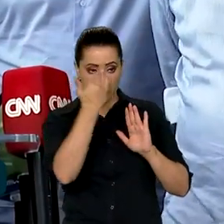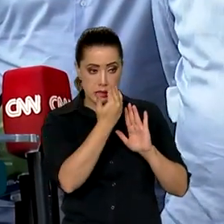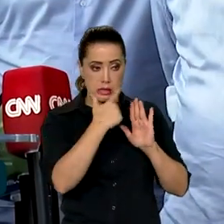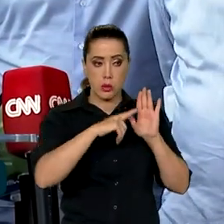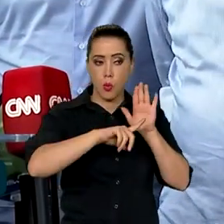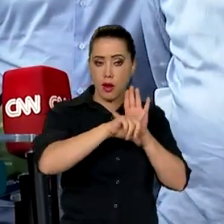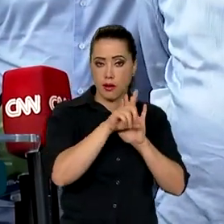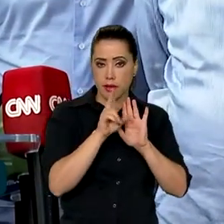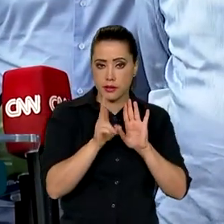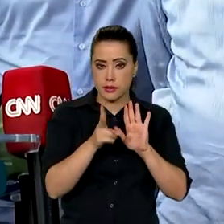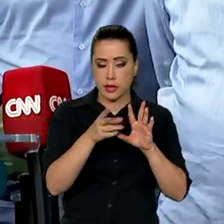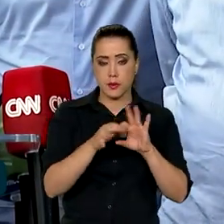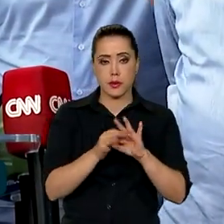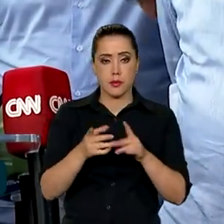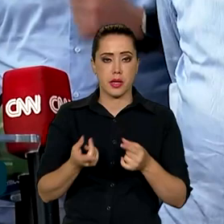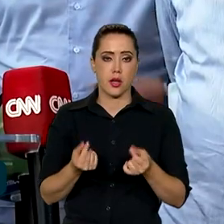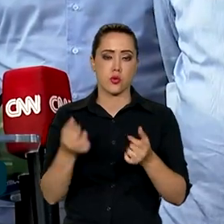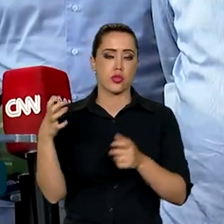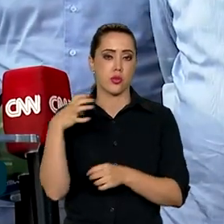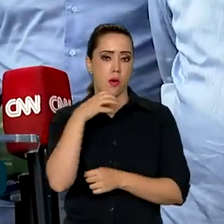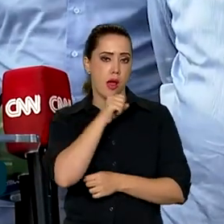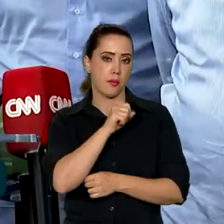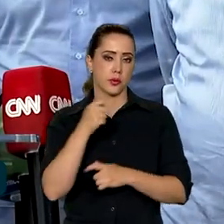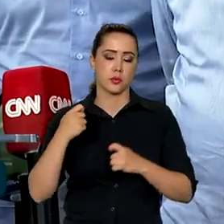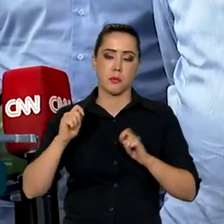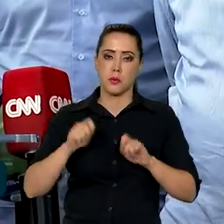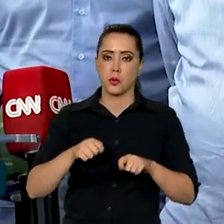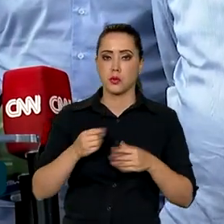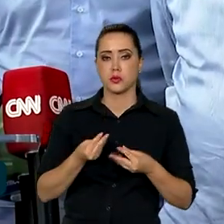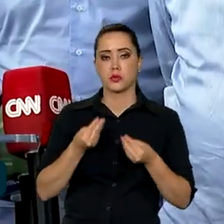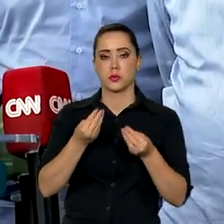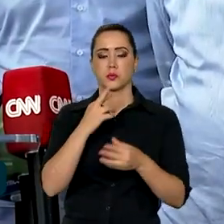liberar os recursos o mais rápido possível e atender a população.